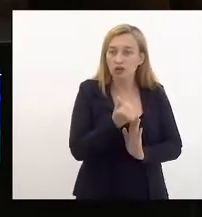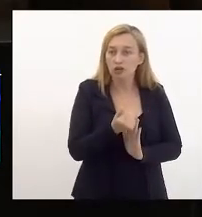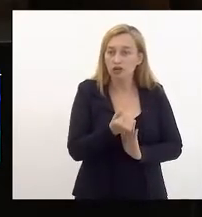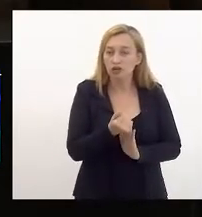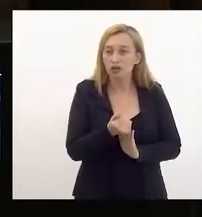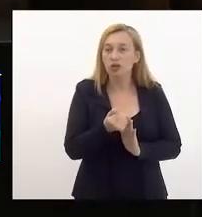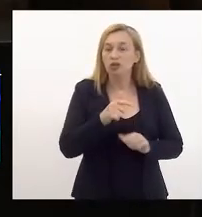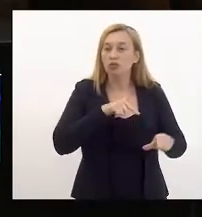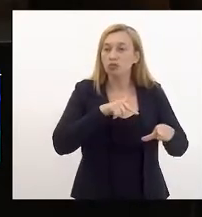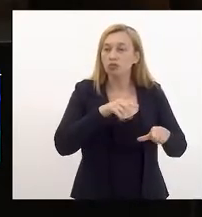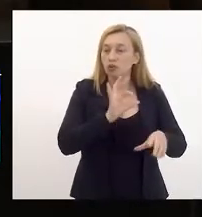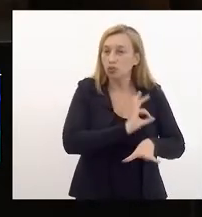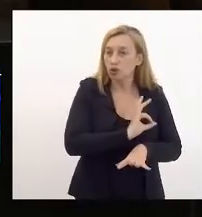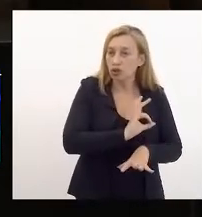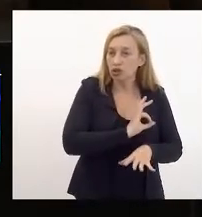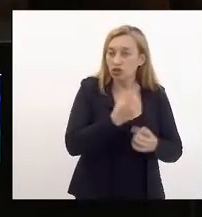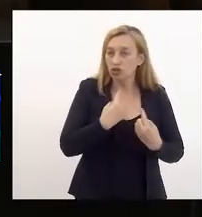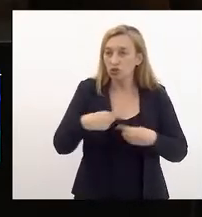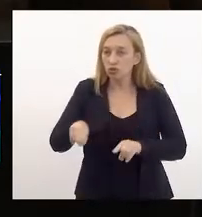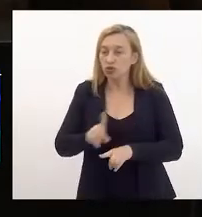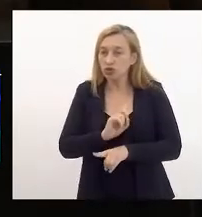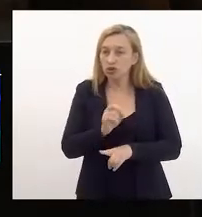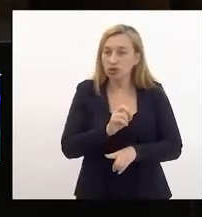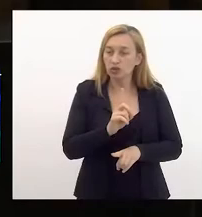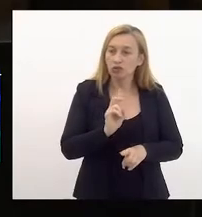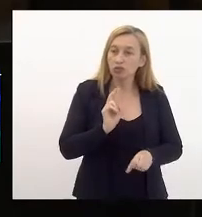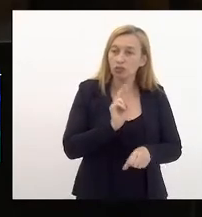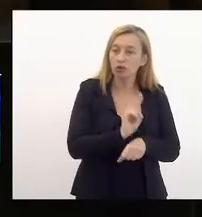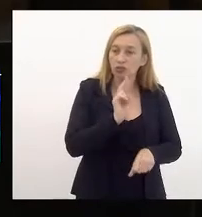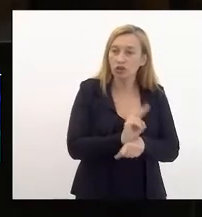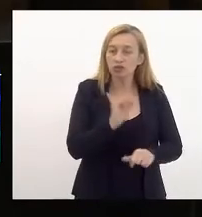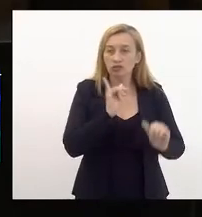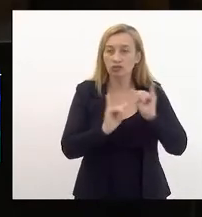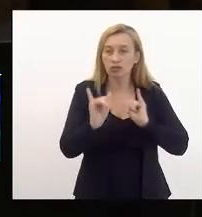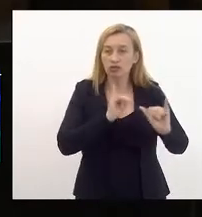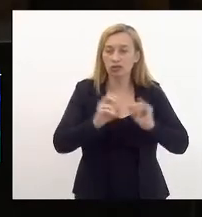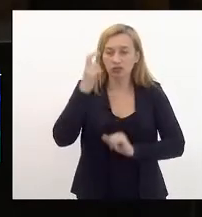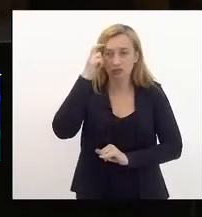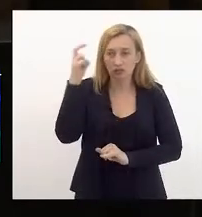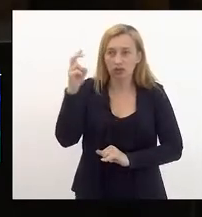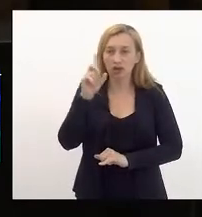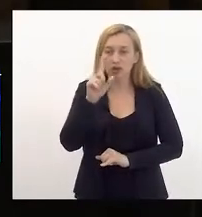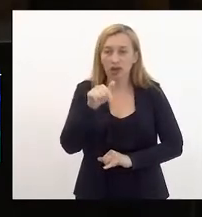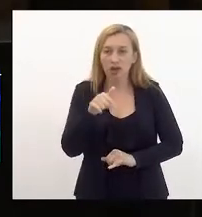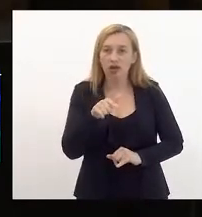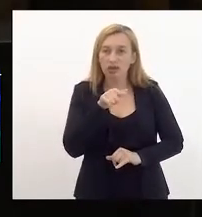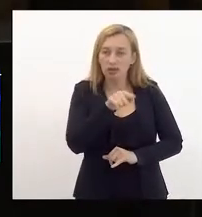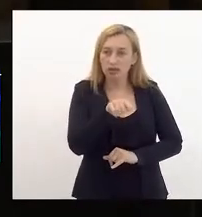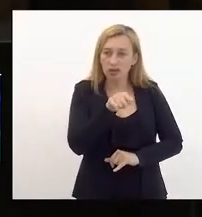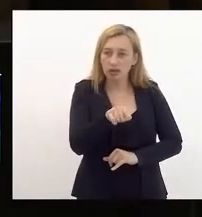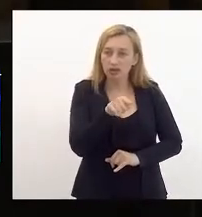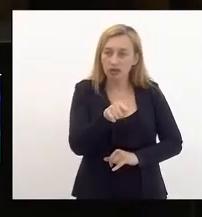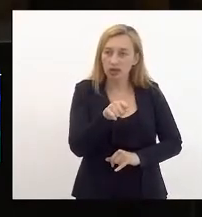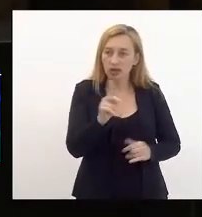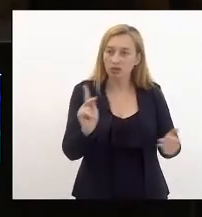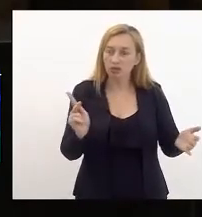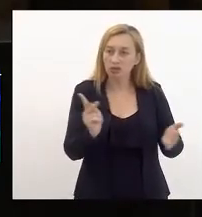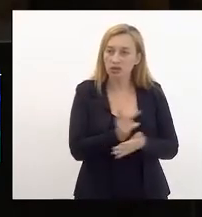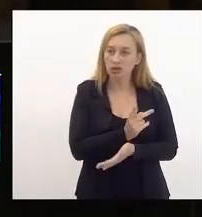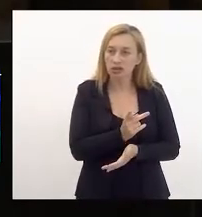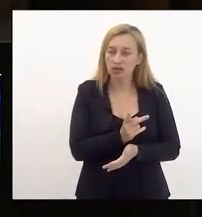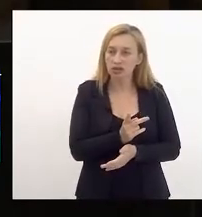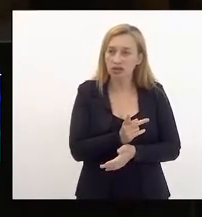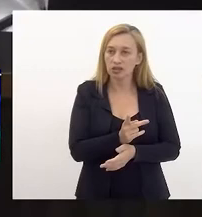confronto e não de prevenção com inteligência e informação é esse o caos que hoje está colocado as pessoas